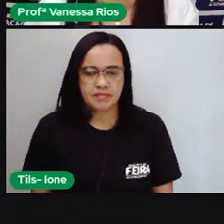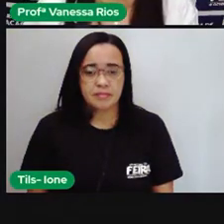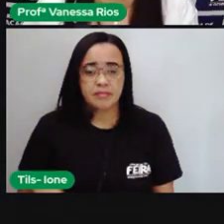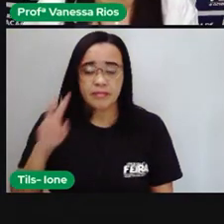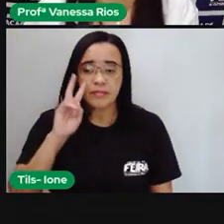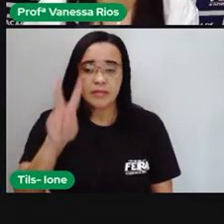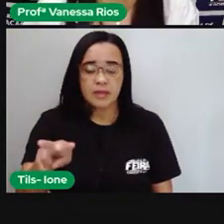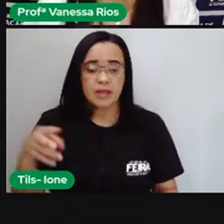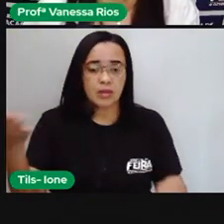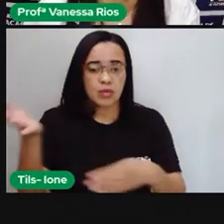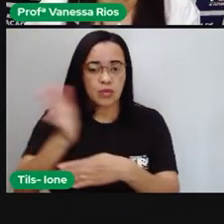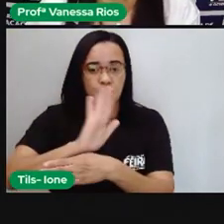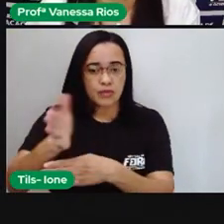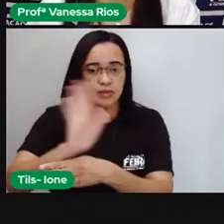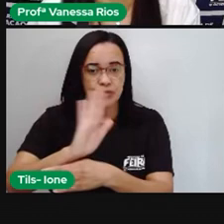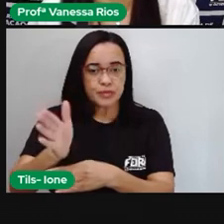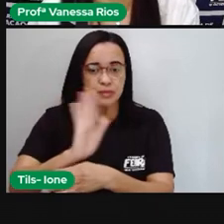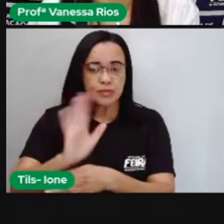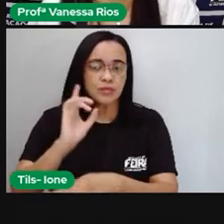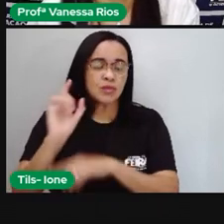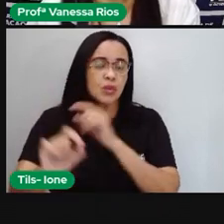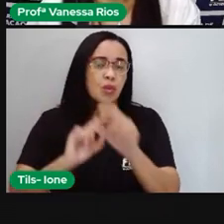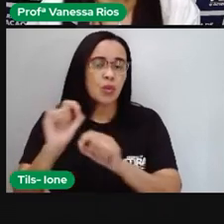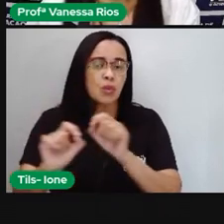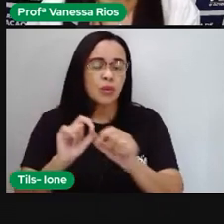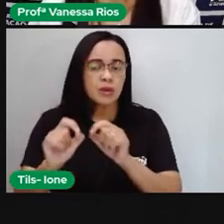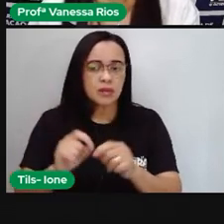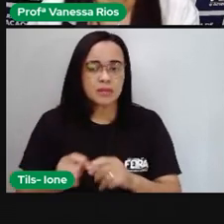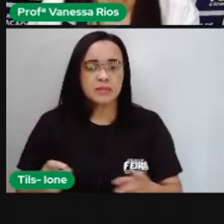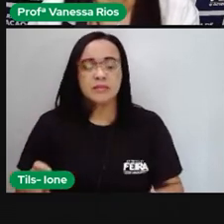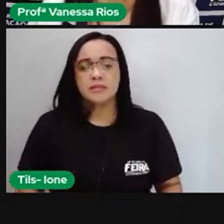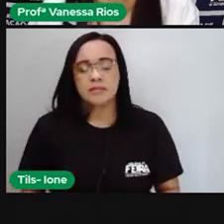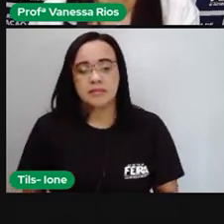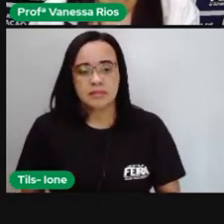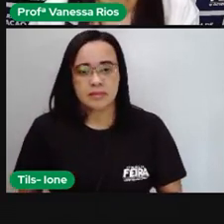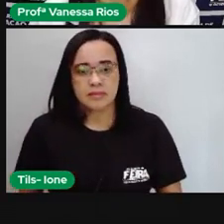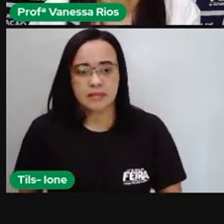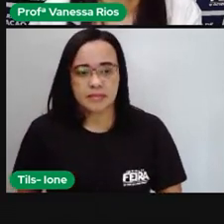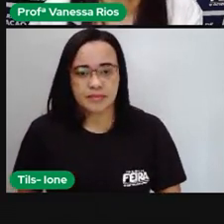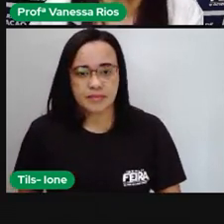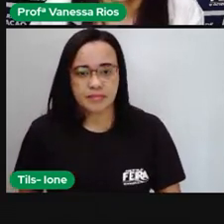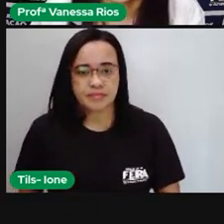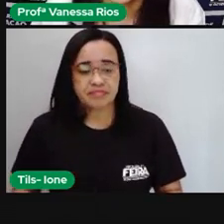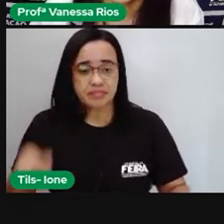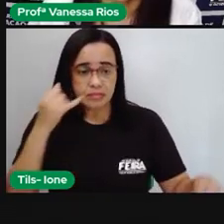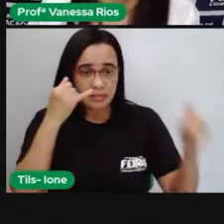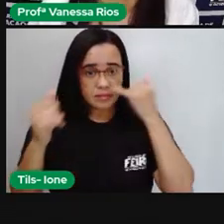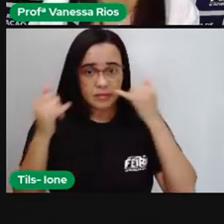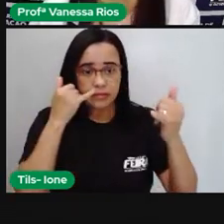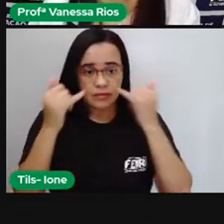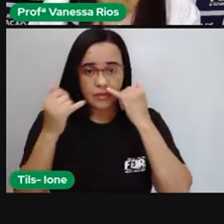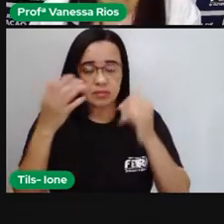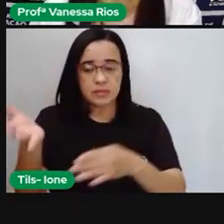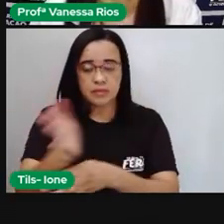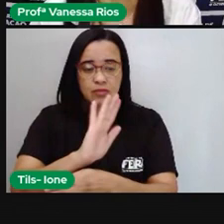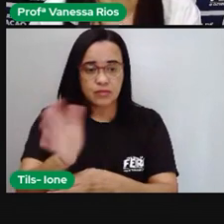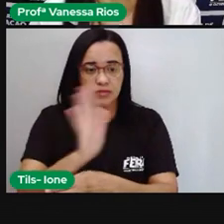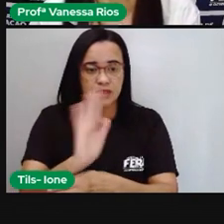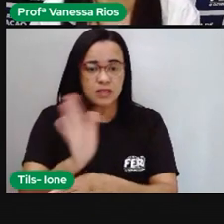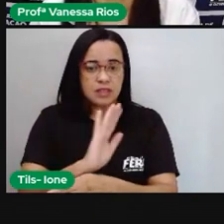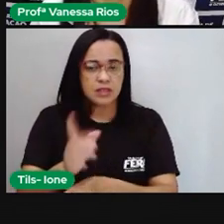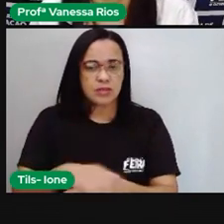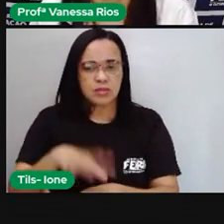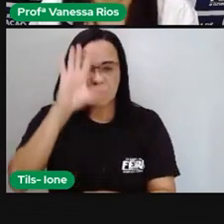Então, olha só. Diante do que a gente observa, trazido nas informações do vídeo, a gente